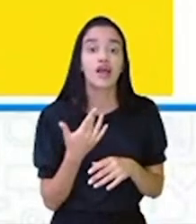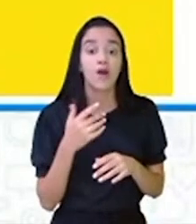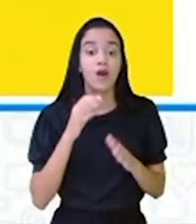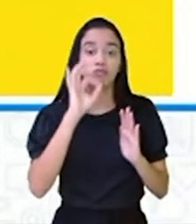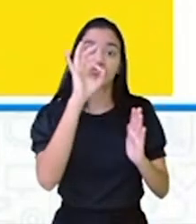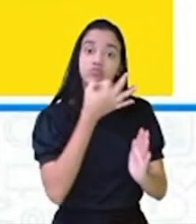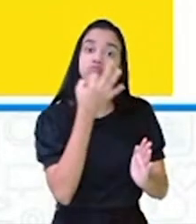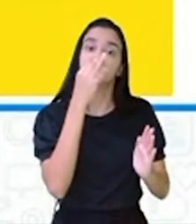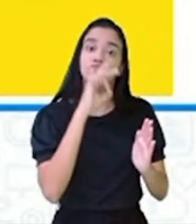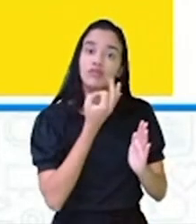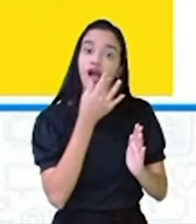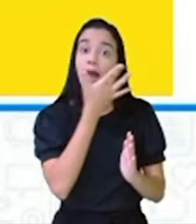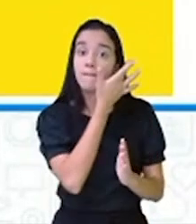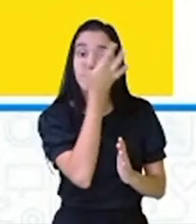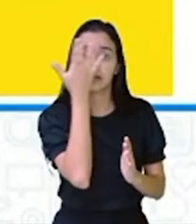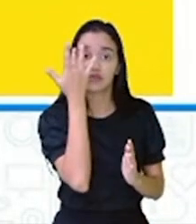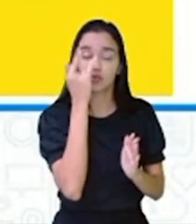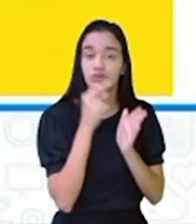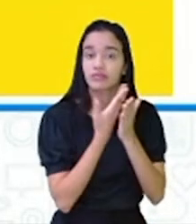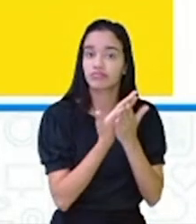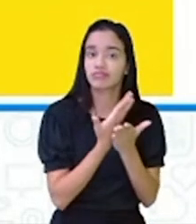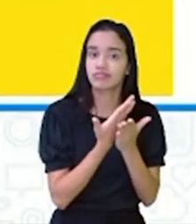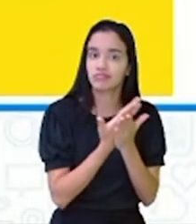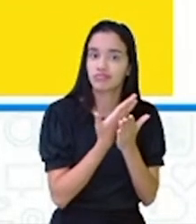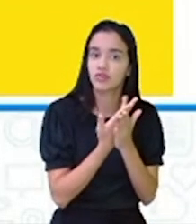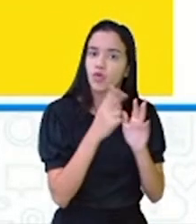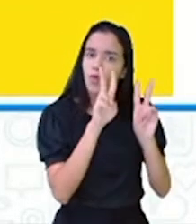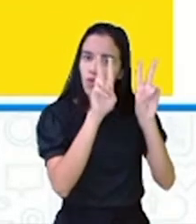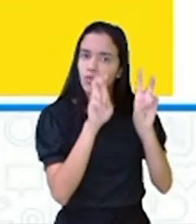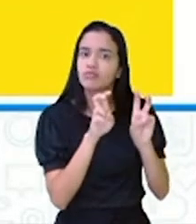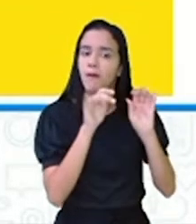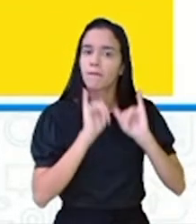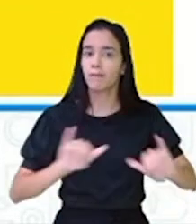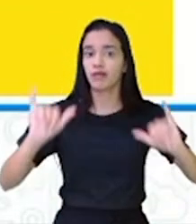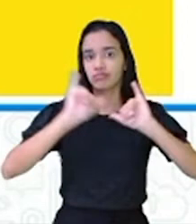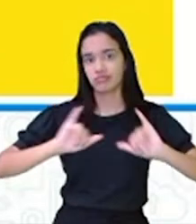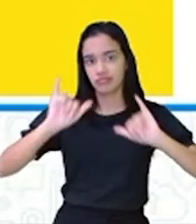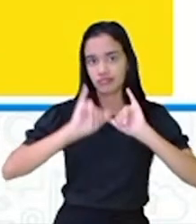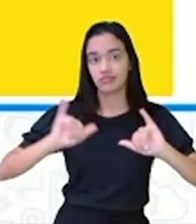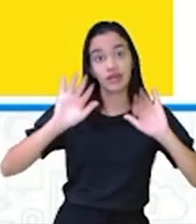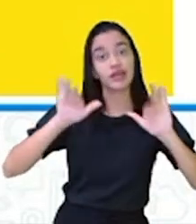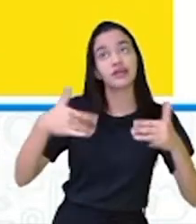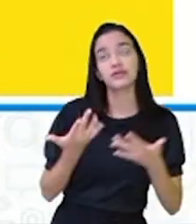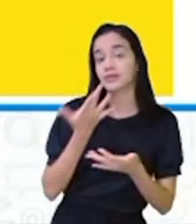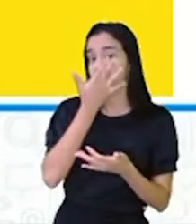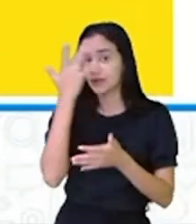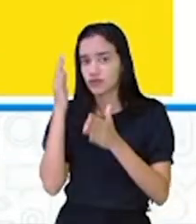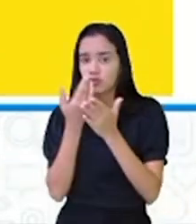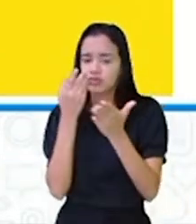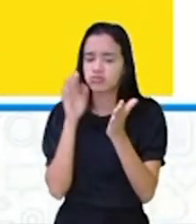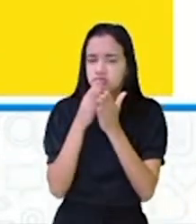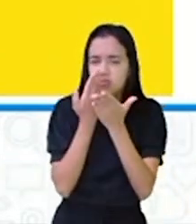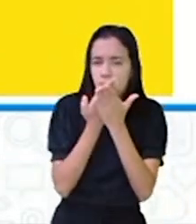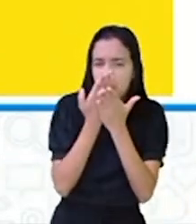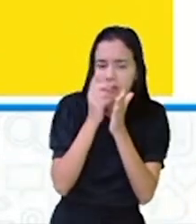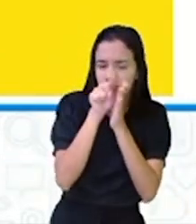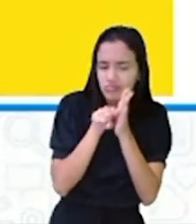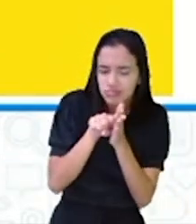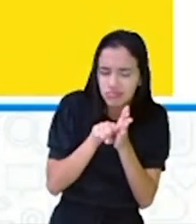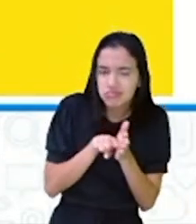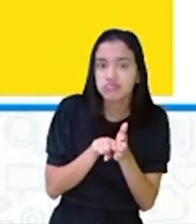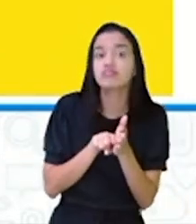autores, eles são pessoas que estudam o assunto para poder divulgar. Geralmente são estudiosos, pesquisadores. E